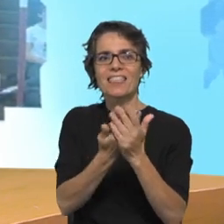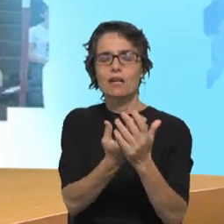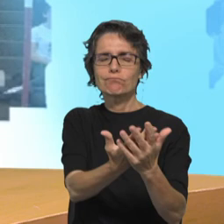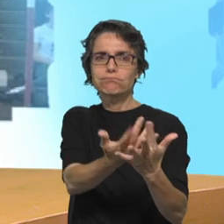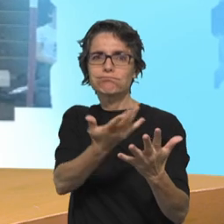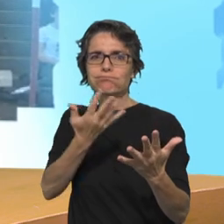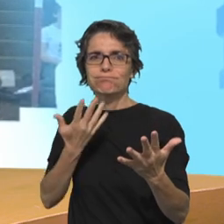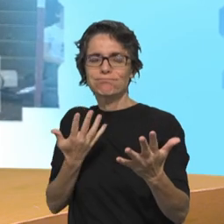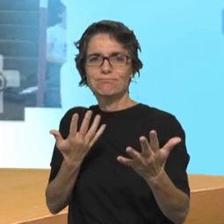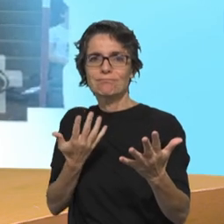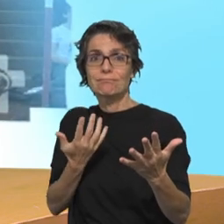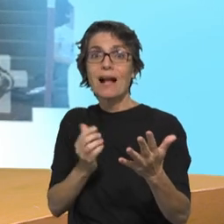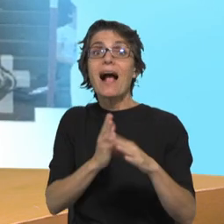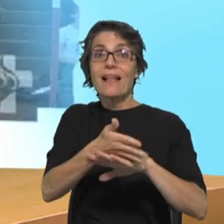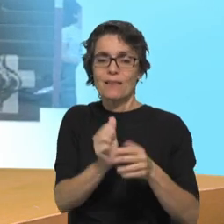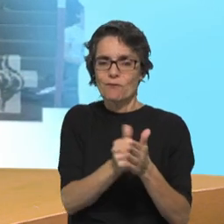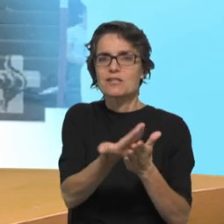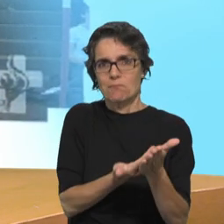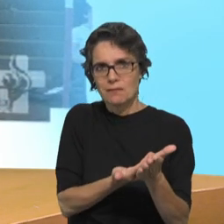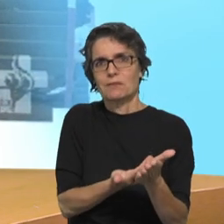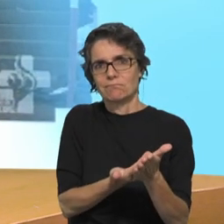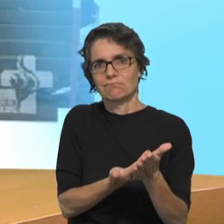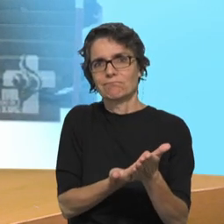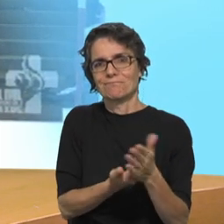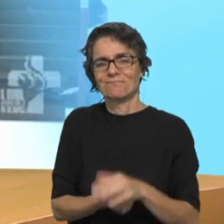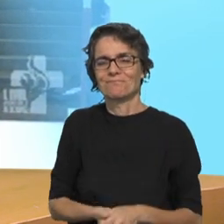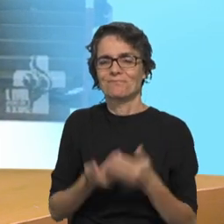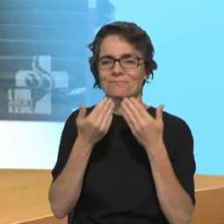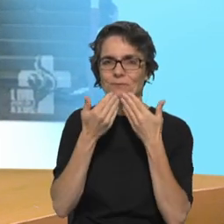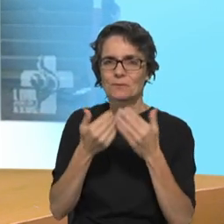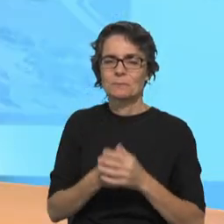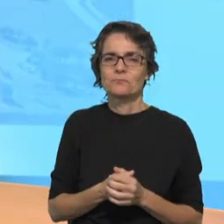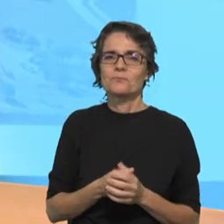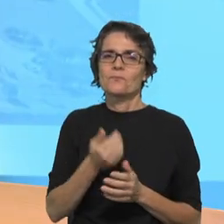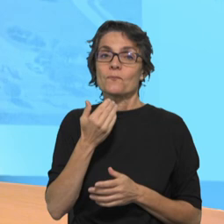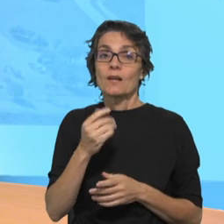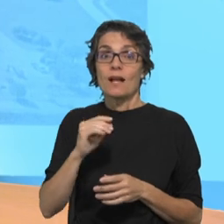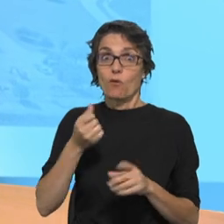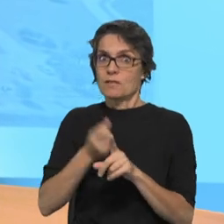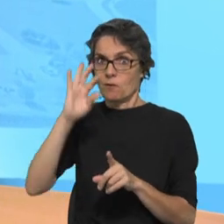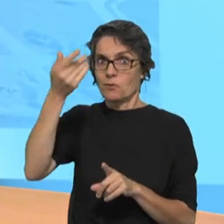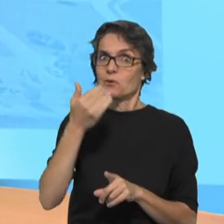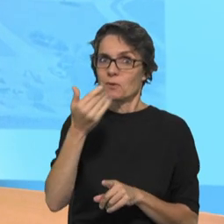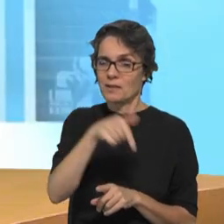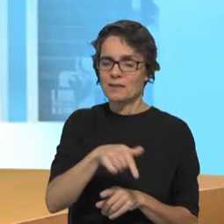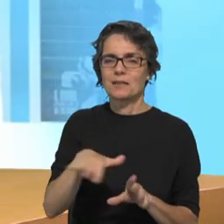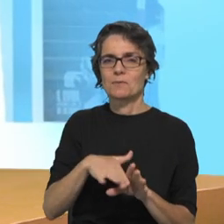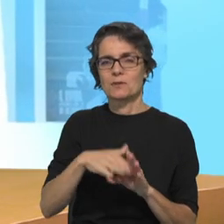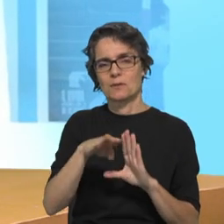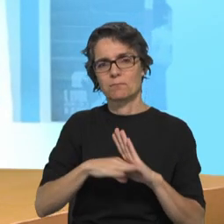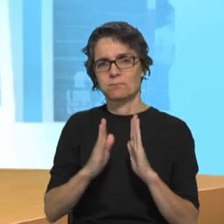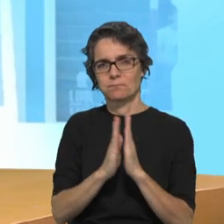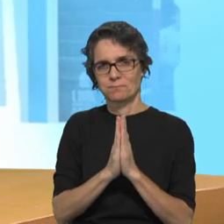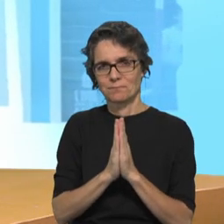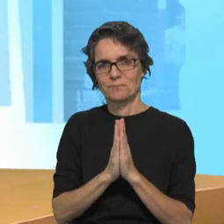da luz que vem do Evangelho. É isso mesmo. Ficam esses desafios também para o futuro agradeço-lhe o Padre Luís Marinho ter estado aqui no Programa